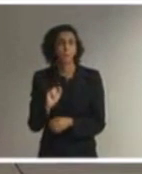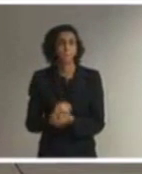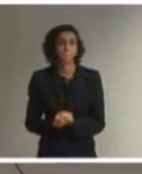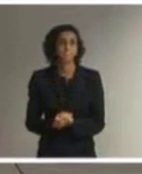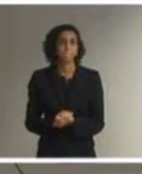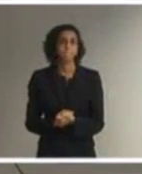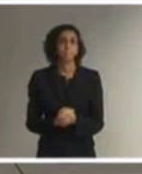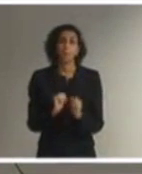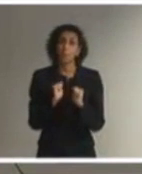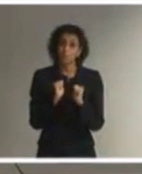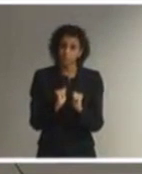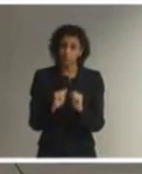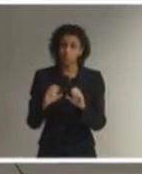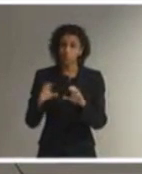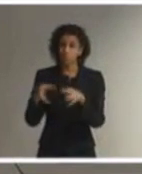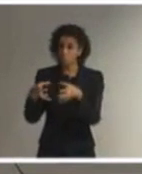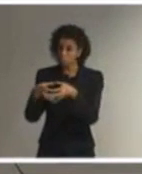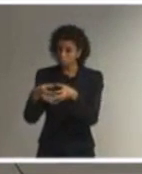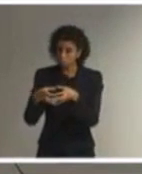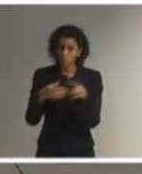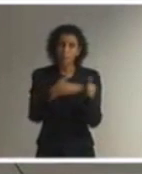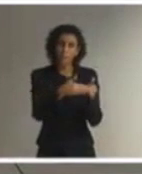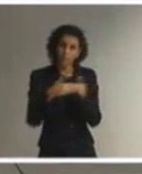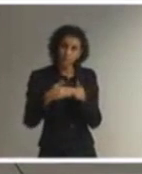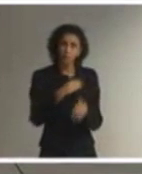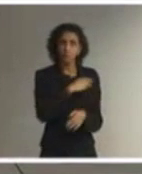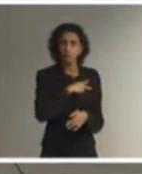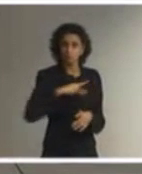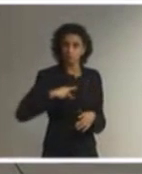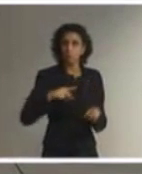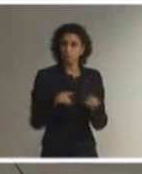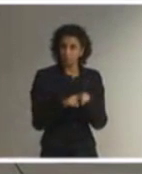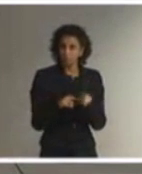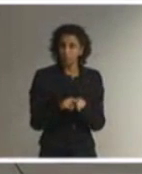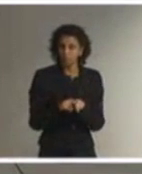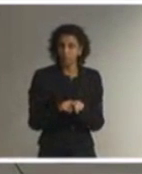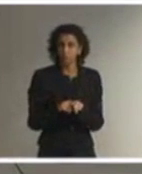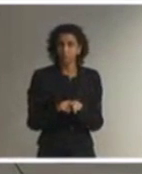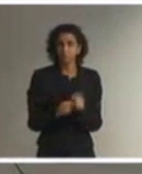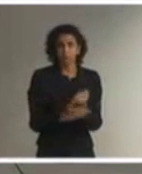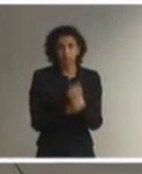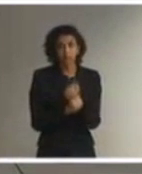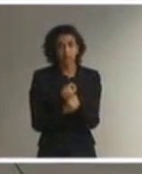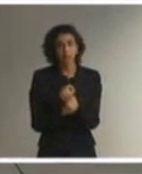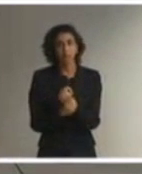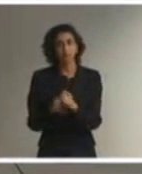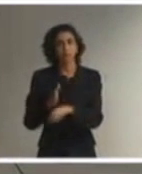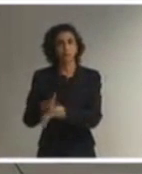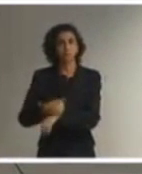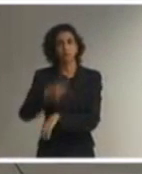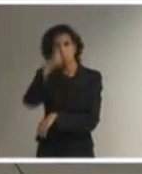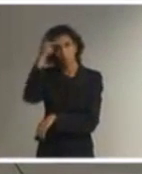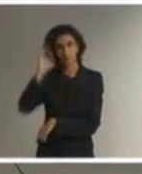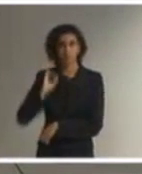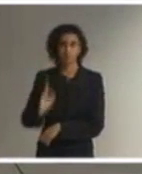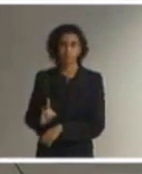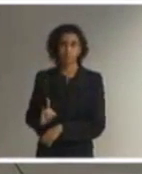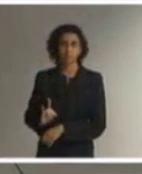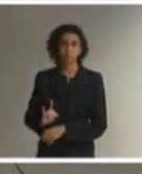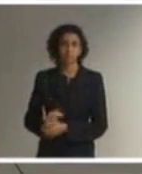coletiva para a garantia dessa autonomia desses alunos com deficiência.